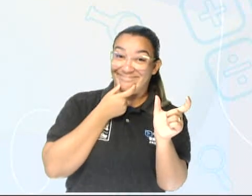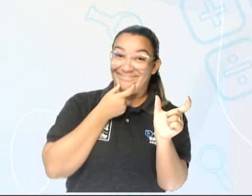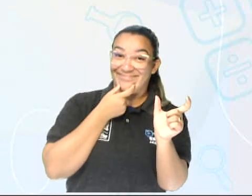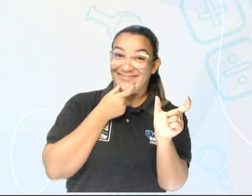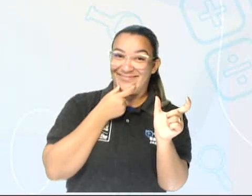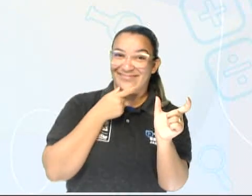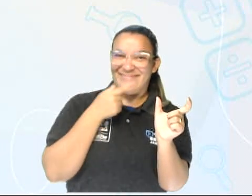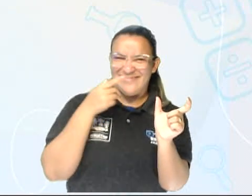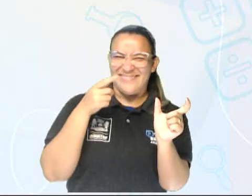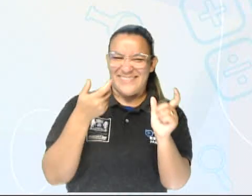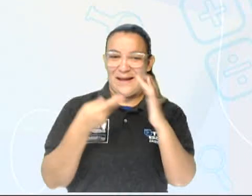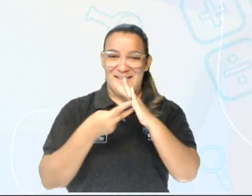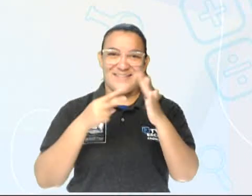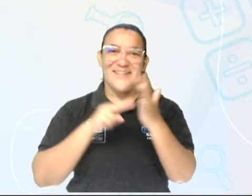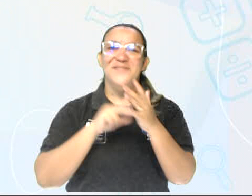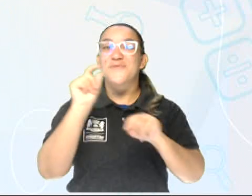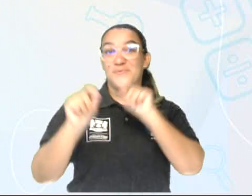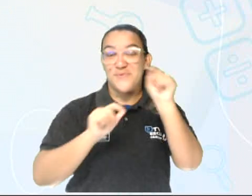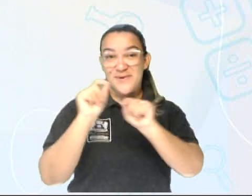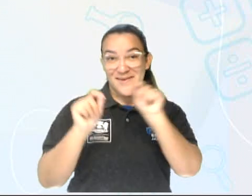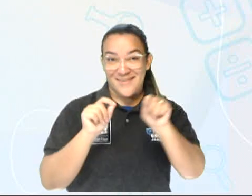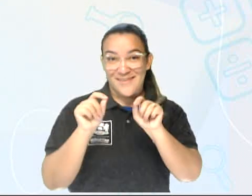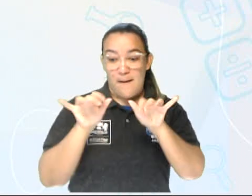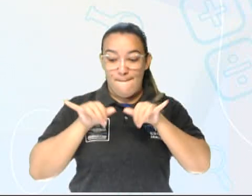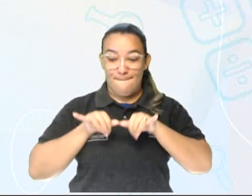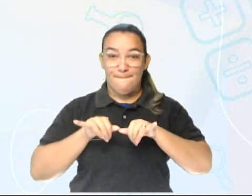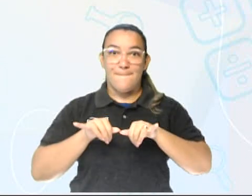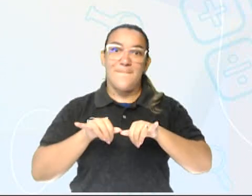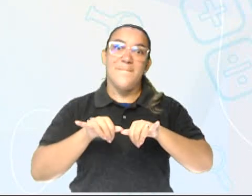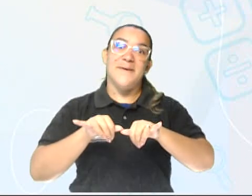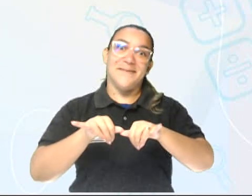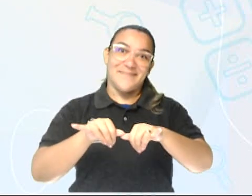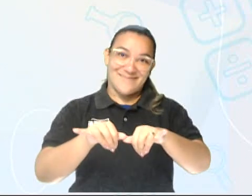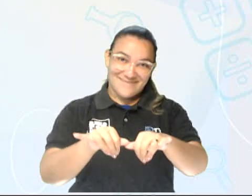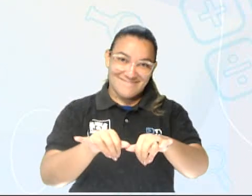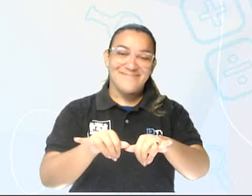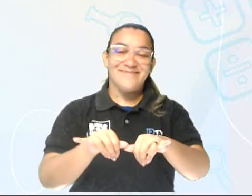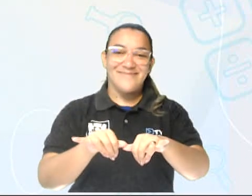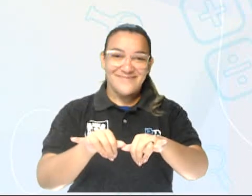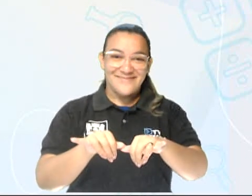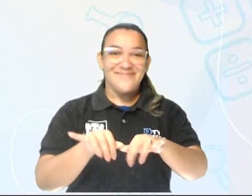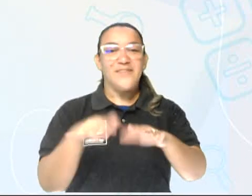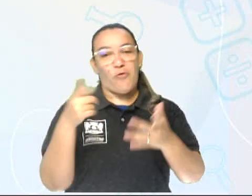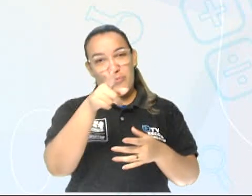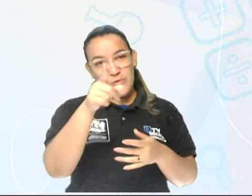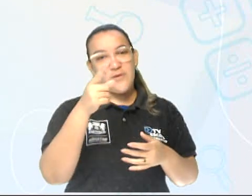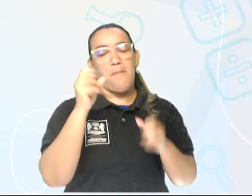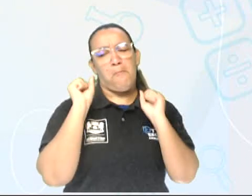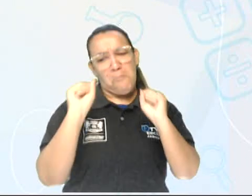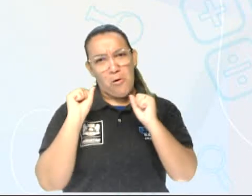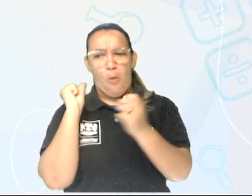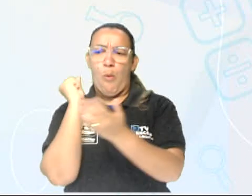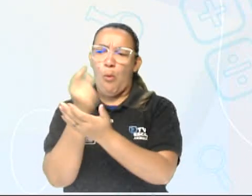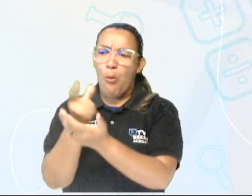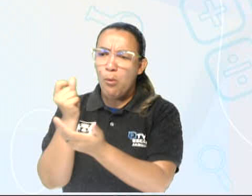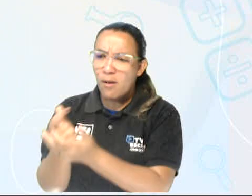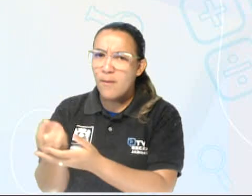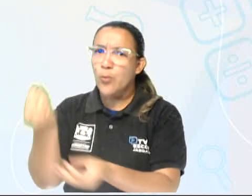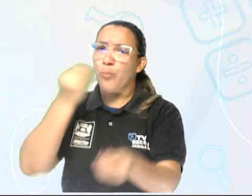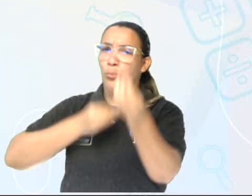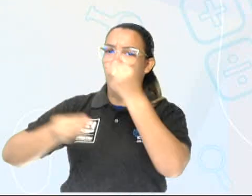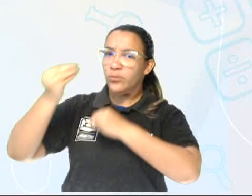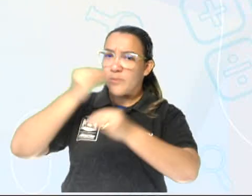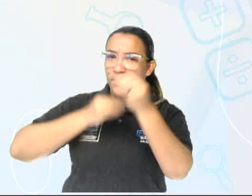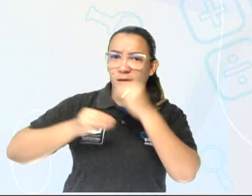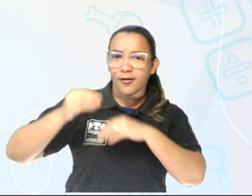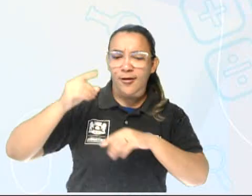ali do lado, né? Supermarket, que significa supermercado. Então, é justamente onde você pode comprar alimentos, alguns